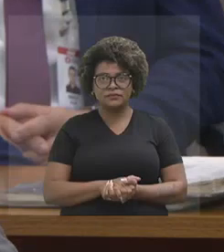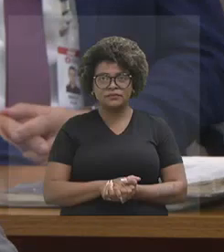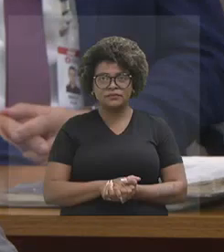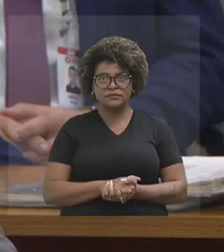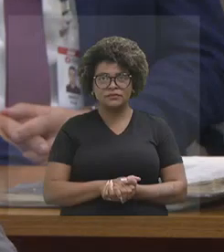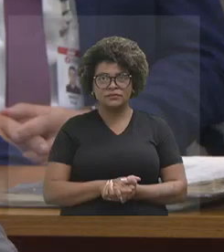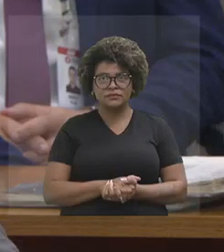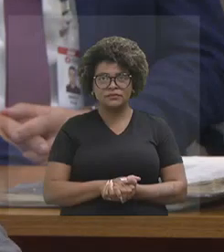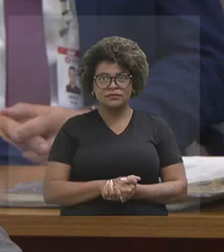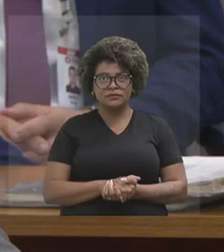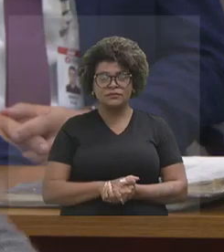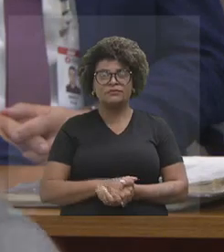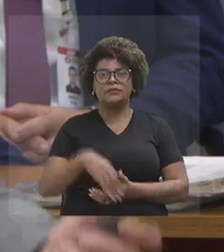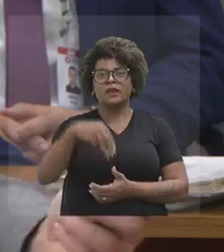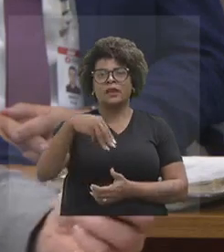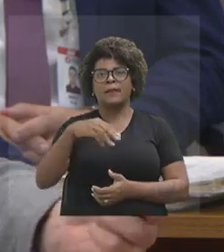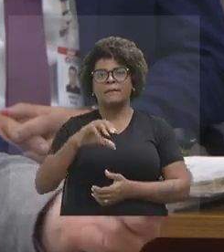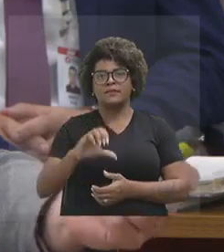A MC Play.